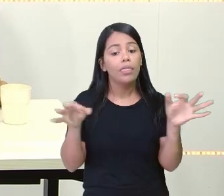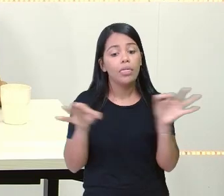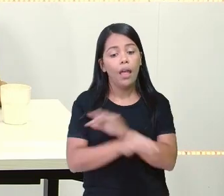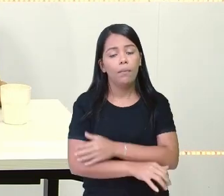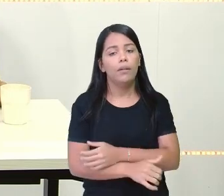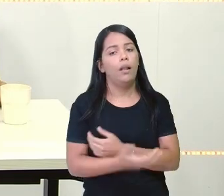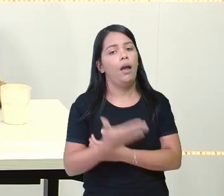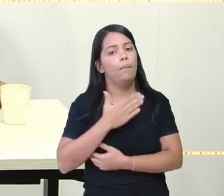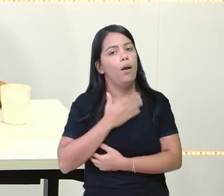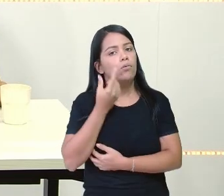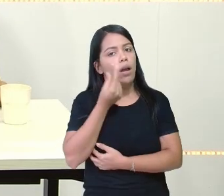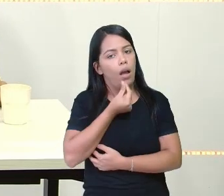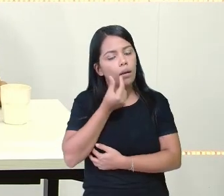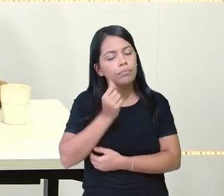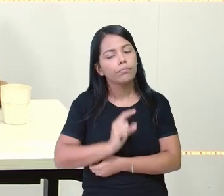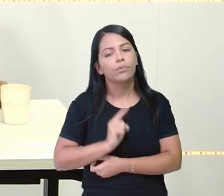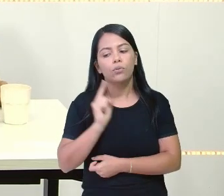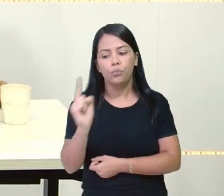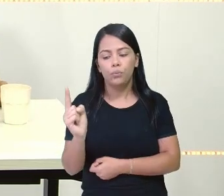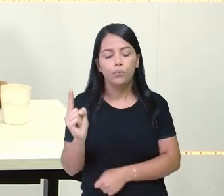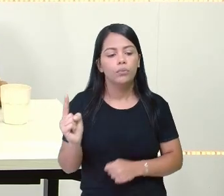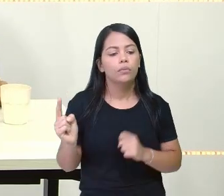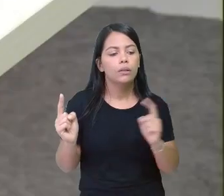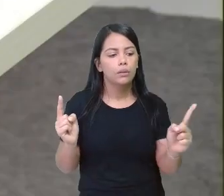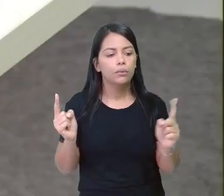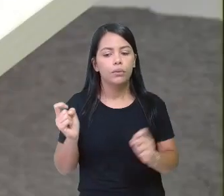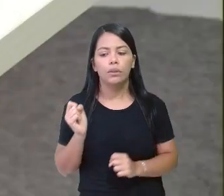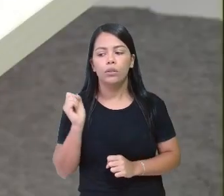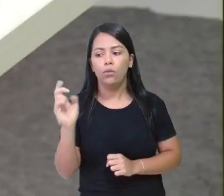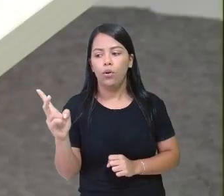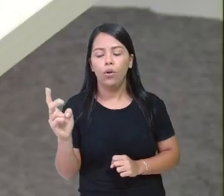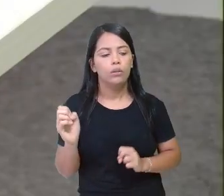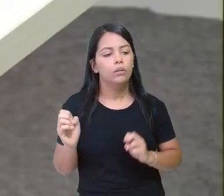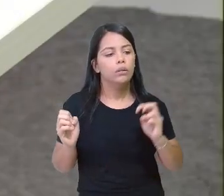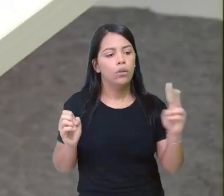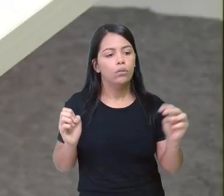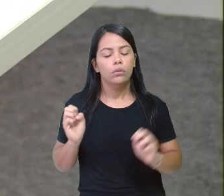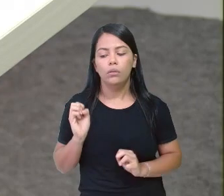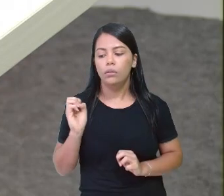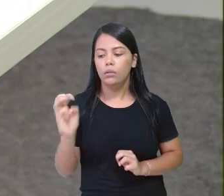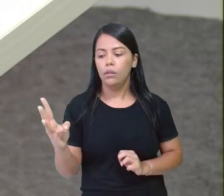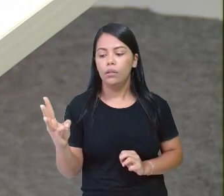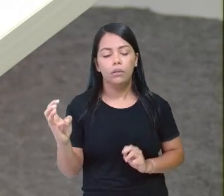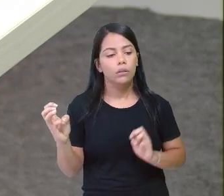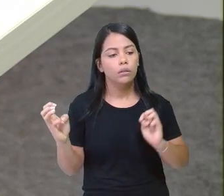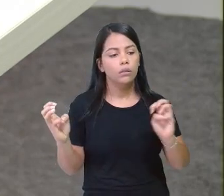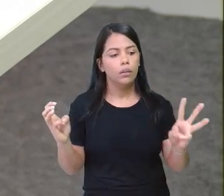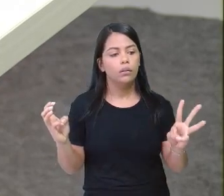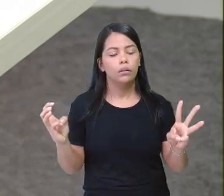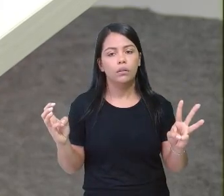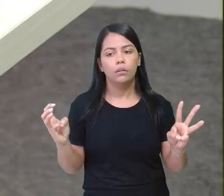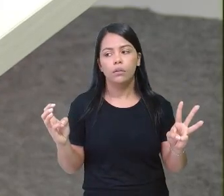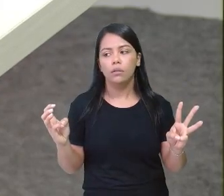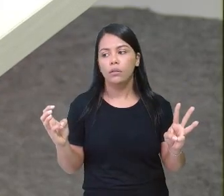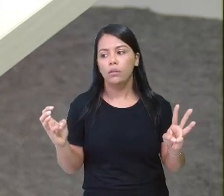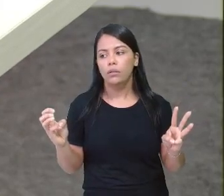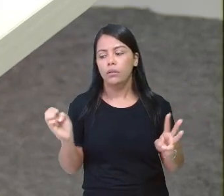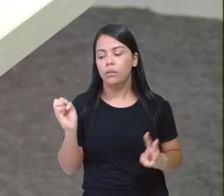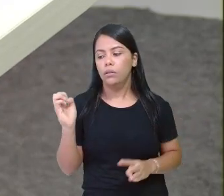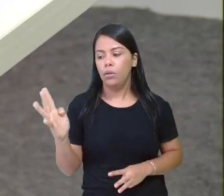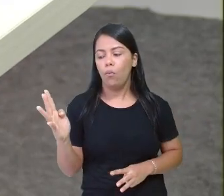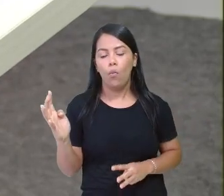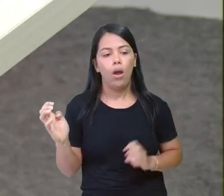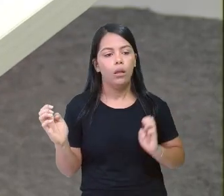quantidade, ó. Dois, três. Está acabando, viu? Aí,